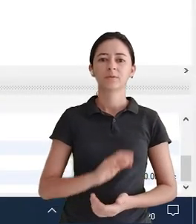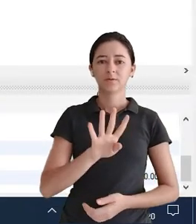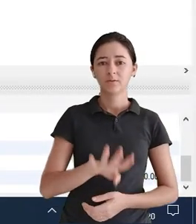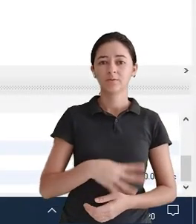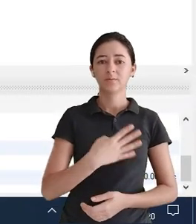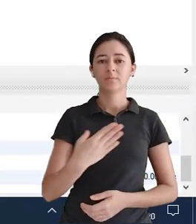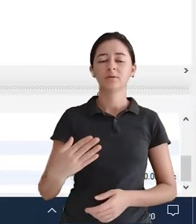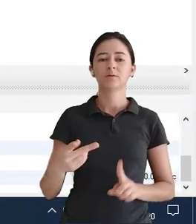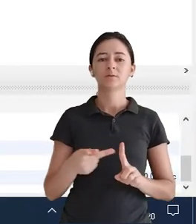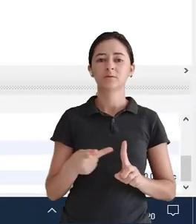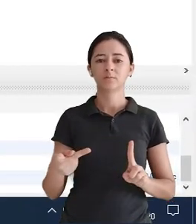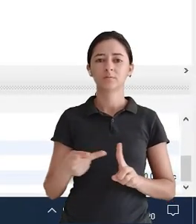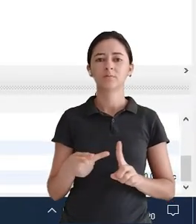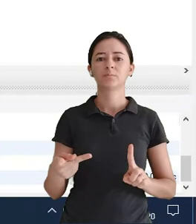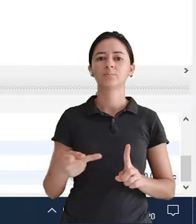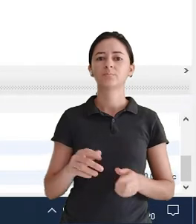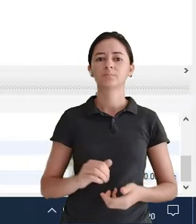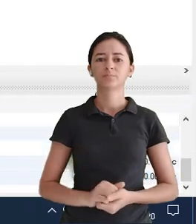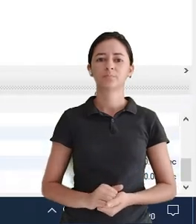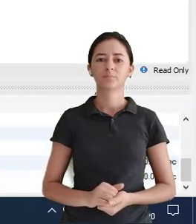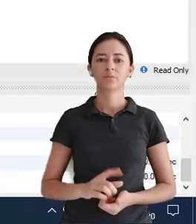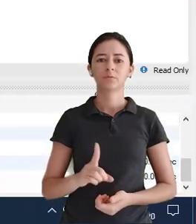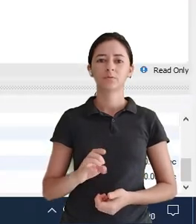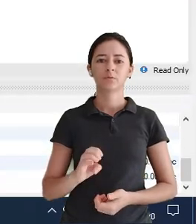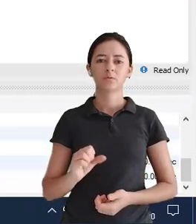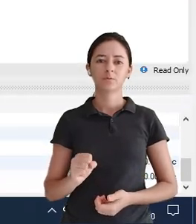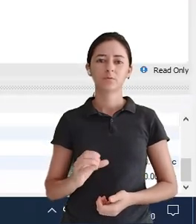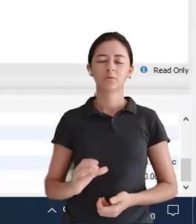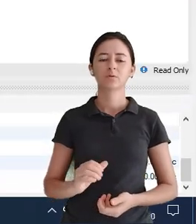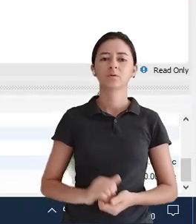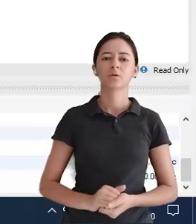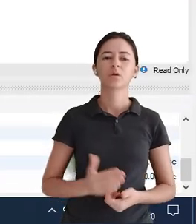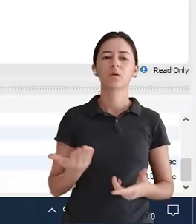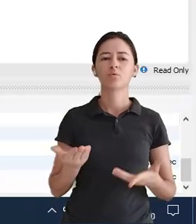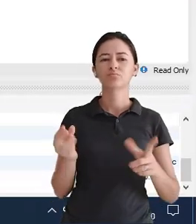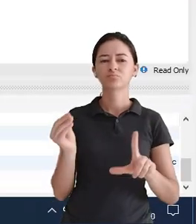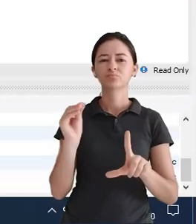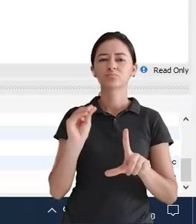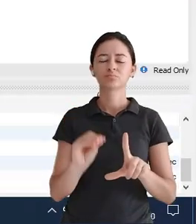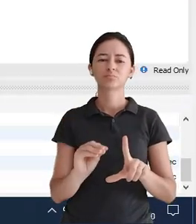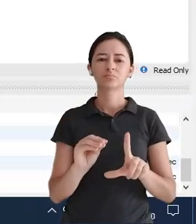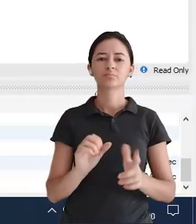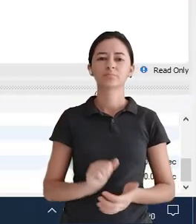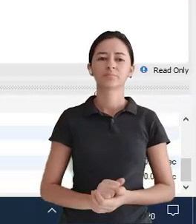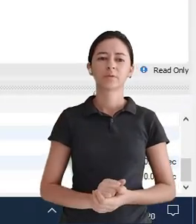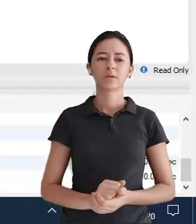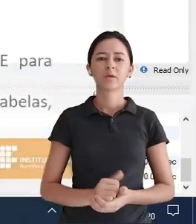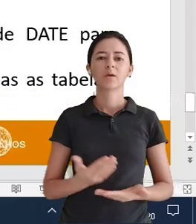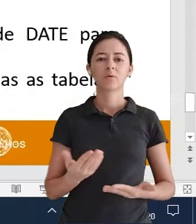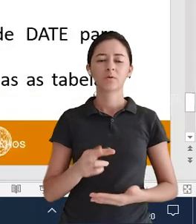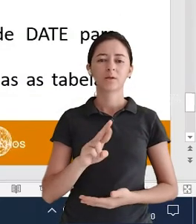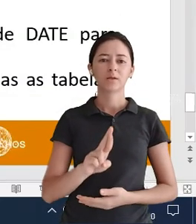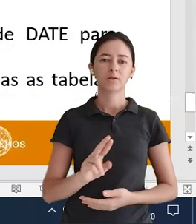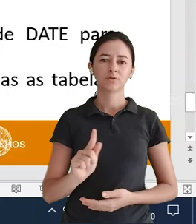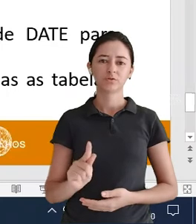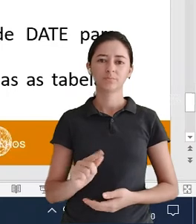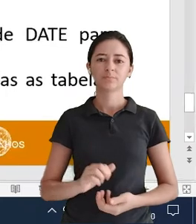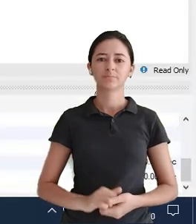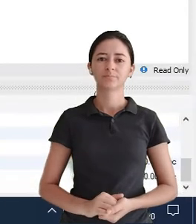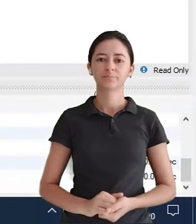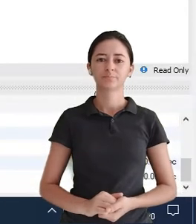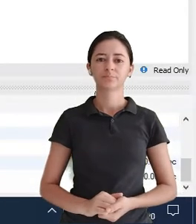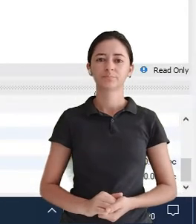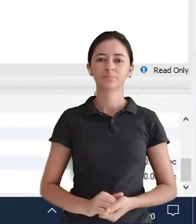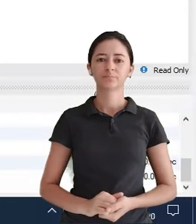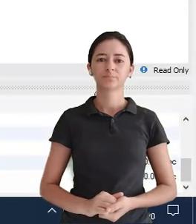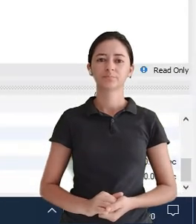Então eu vou dar um desk Aqui na tabela cliente Para vocês verem Vamos lá Então nós vamos Adicionar O atributo RG